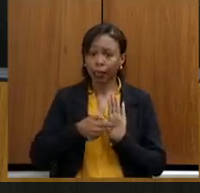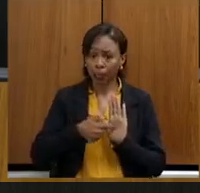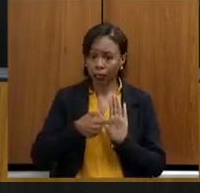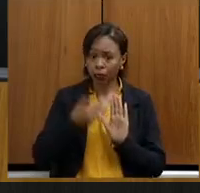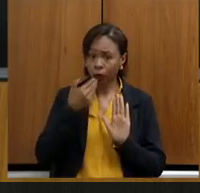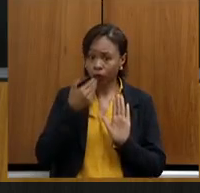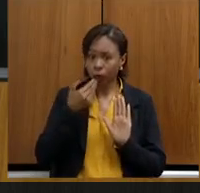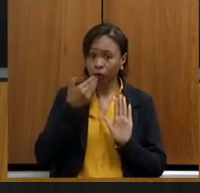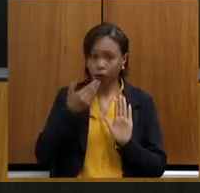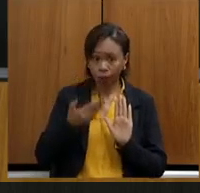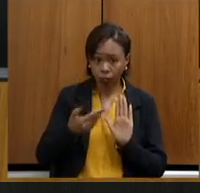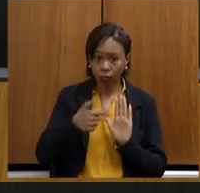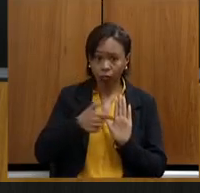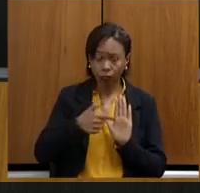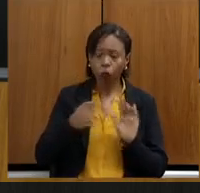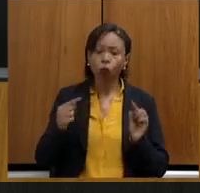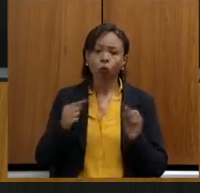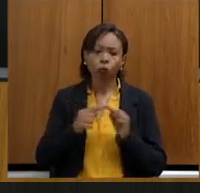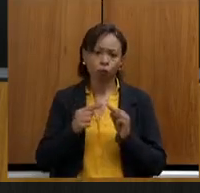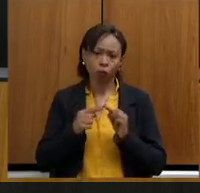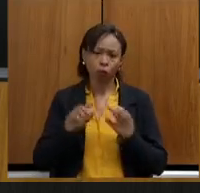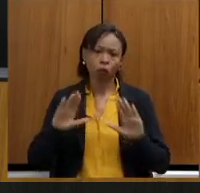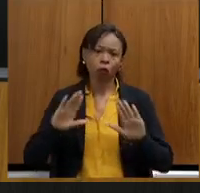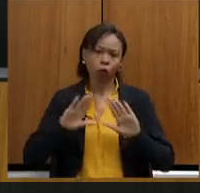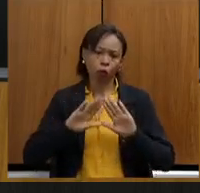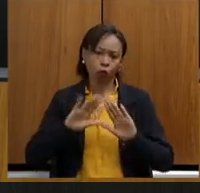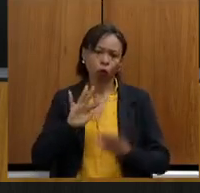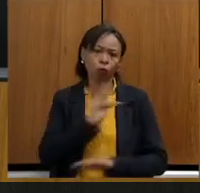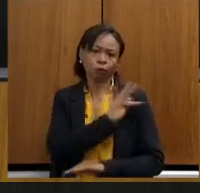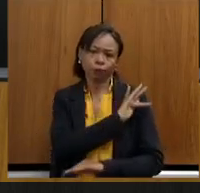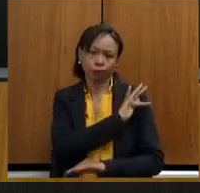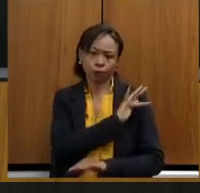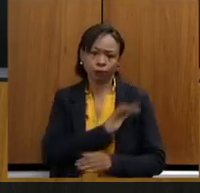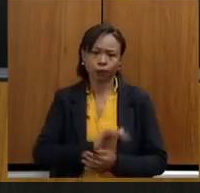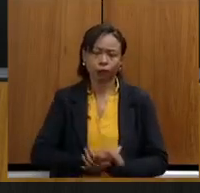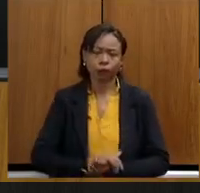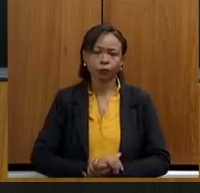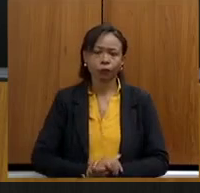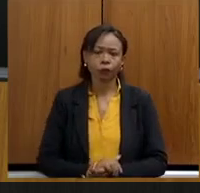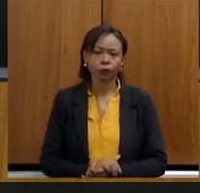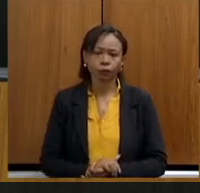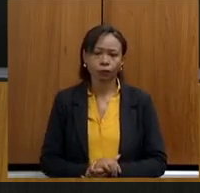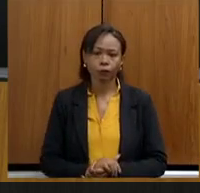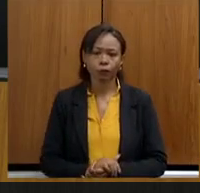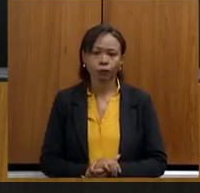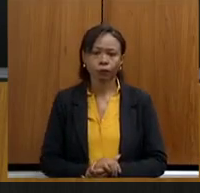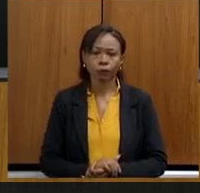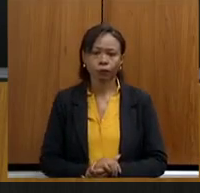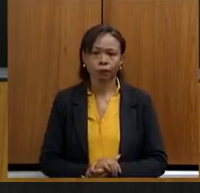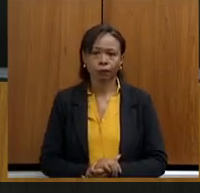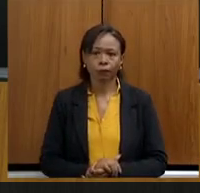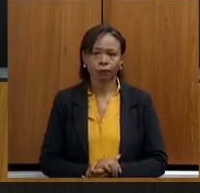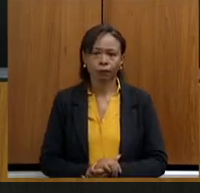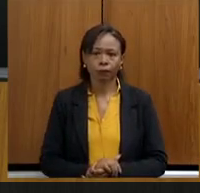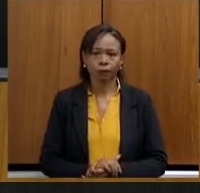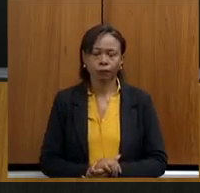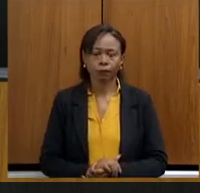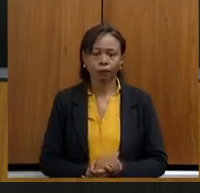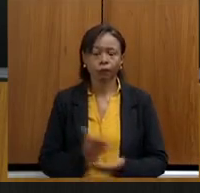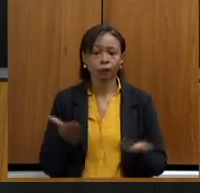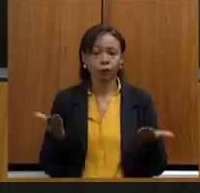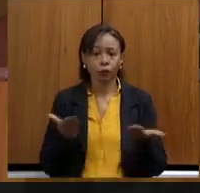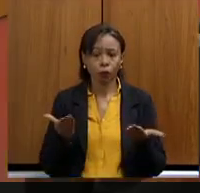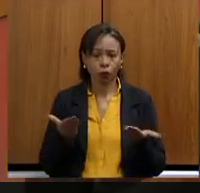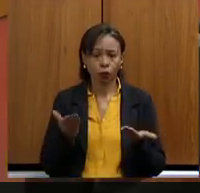da Assembleia Fiscaliza. Eu passo a palavra agora ao deputado Gil